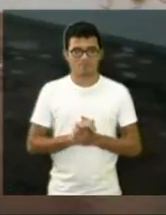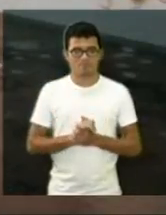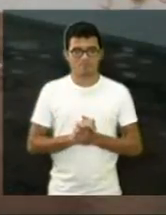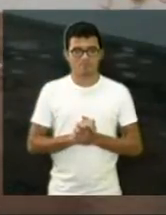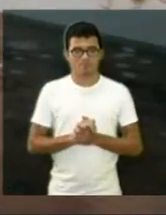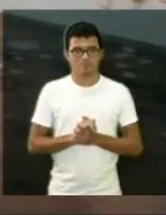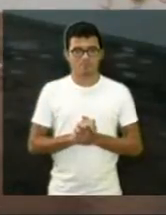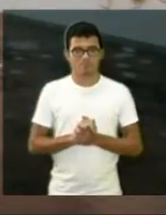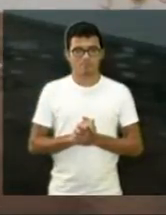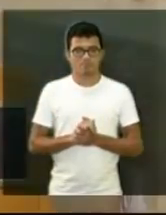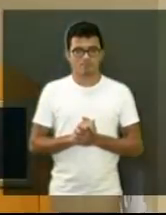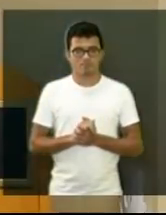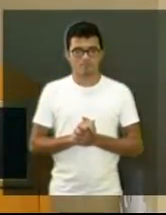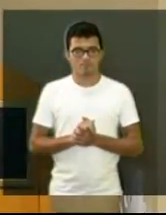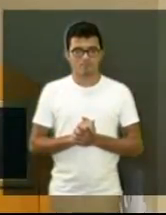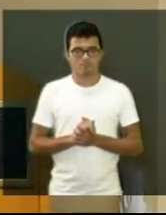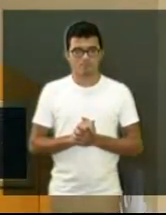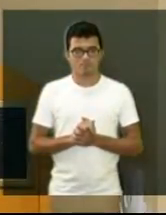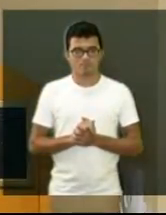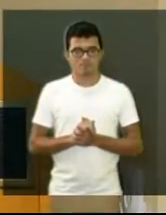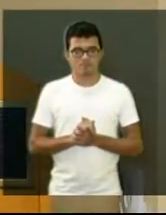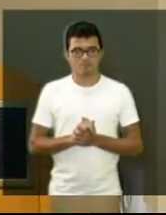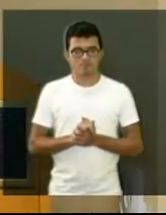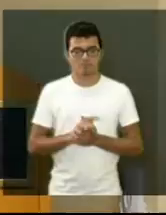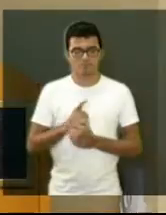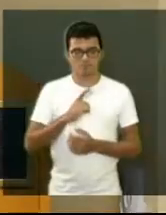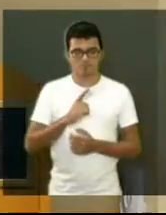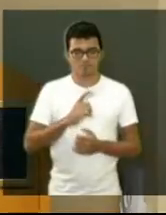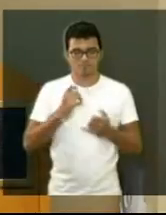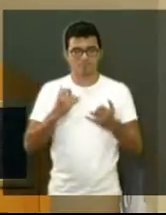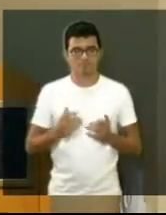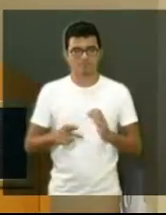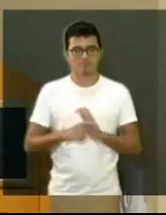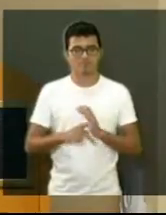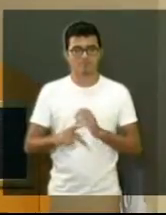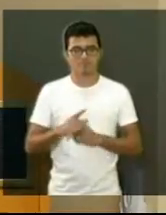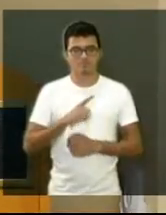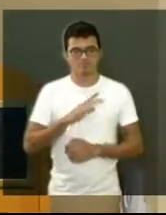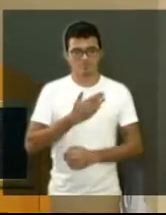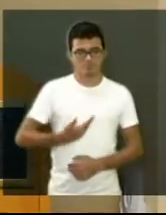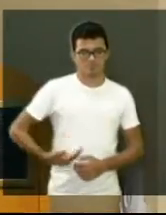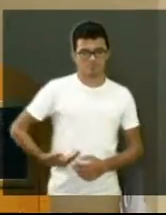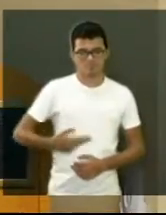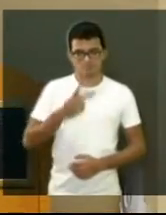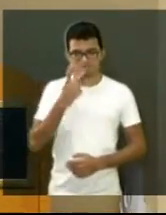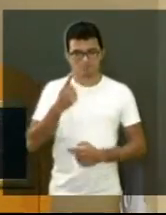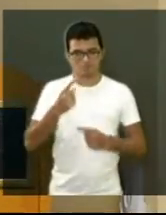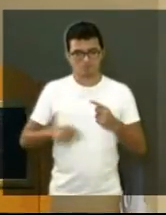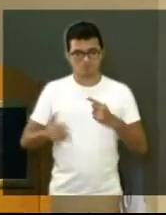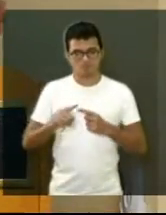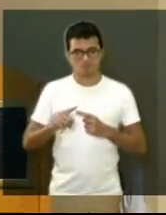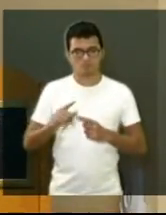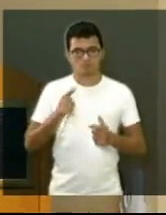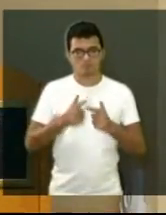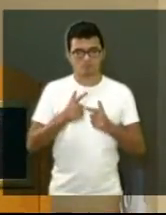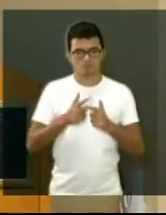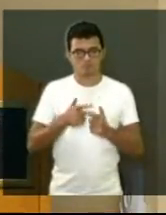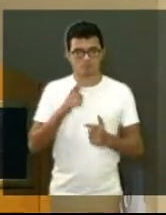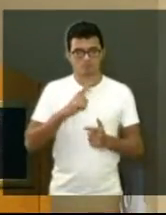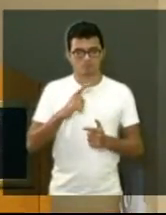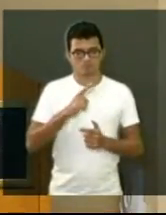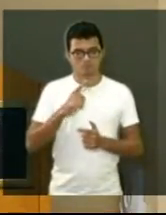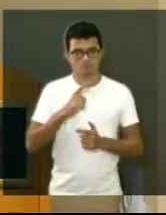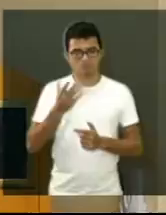foi se, foi estachado pela promotoria pública com inconstitucionalidade, porque foi doado numa